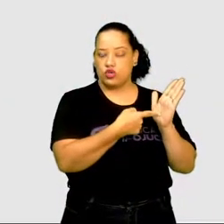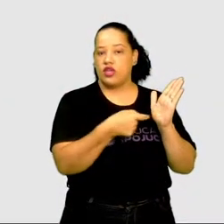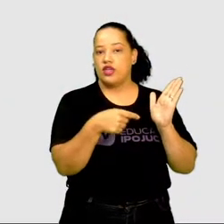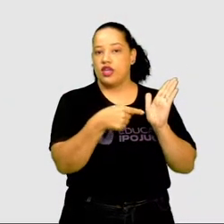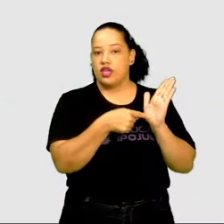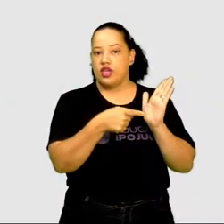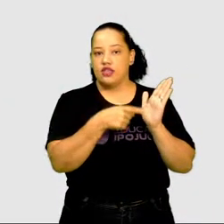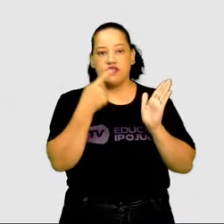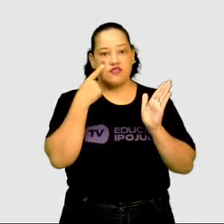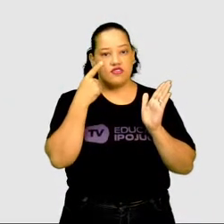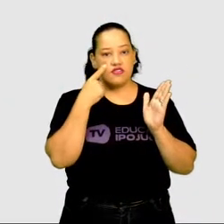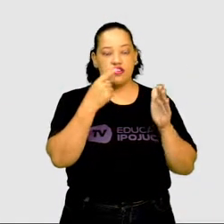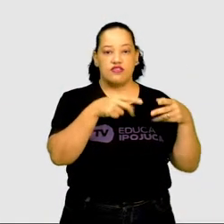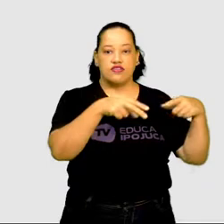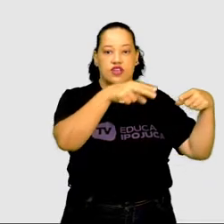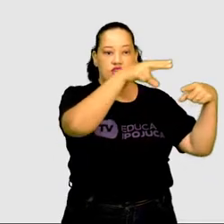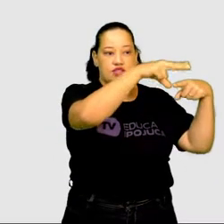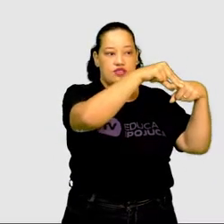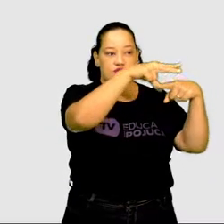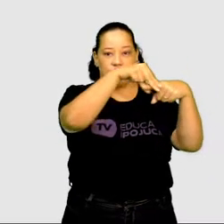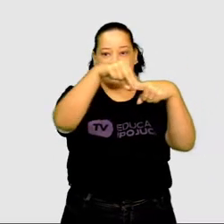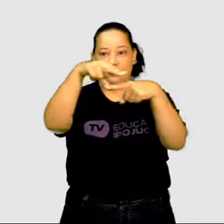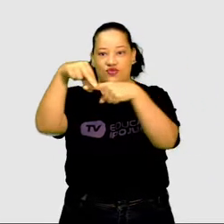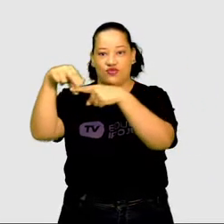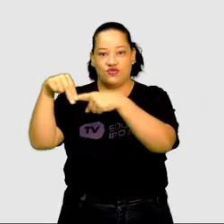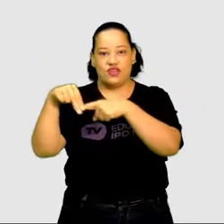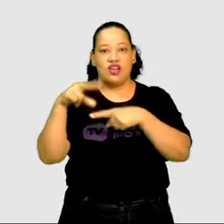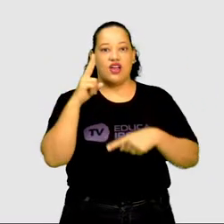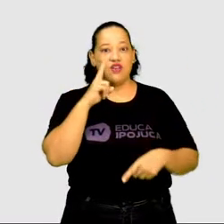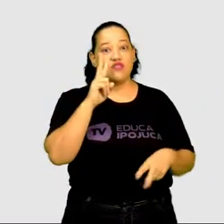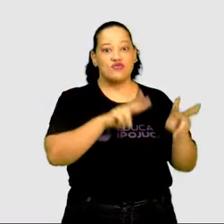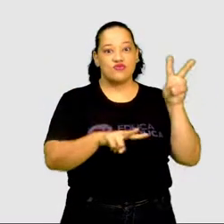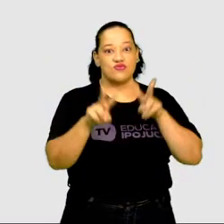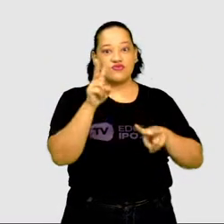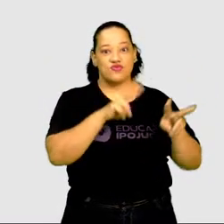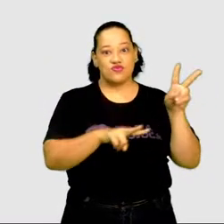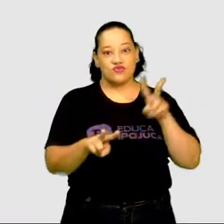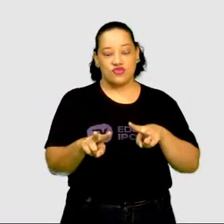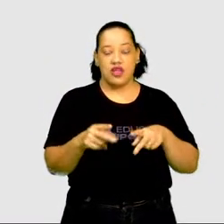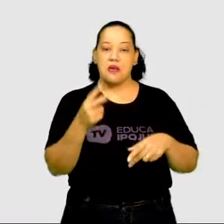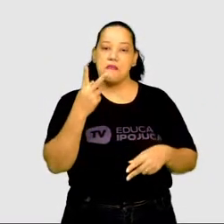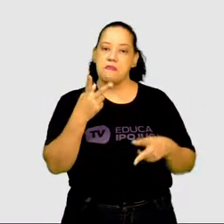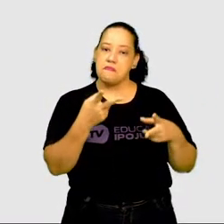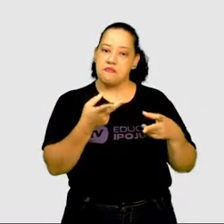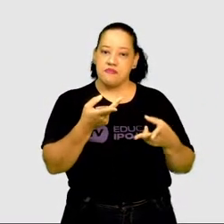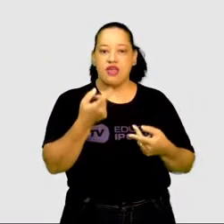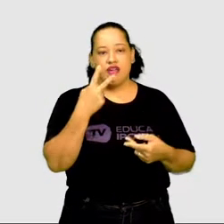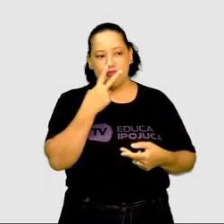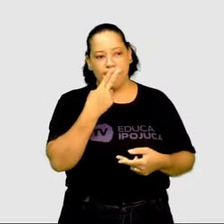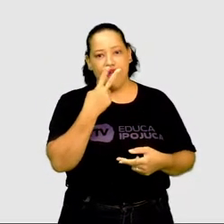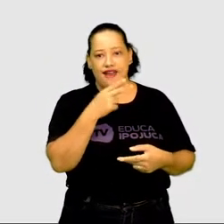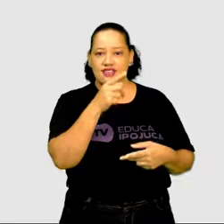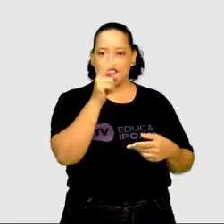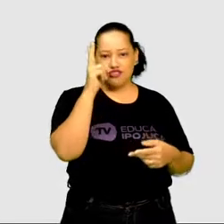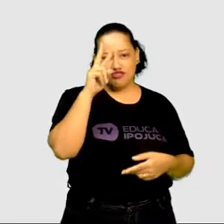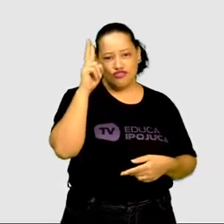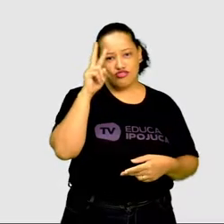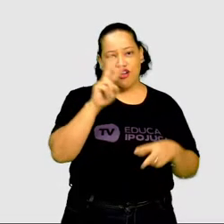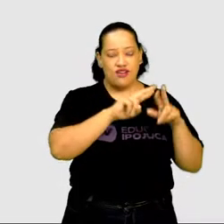texto aqui no varalzinho, parecem diversas cartilhas, né? Cada uma com histórias diferentes.